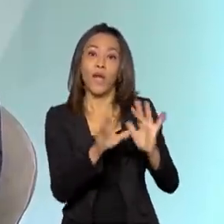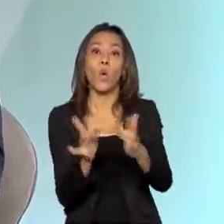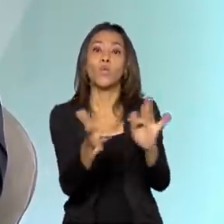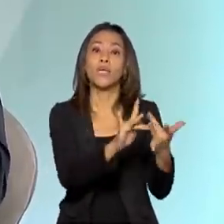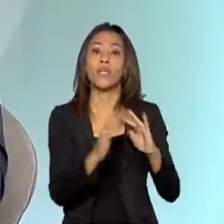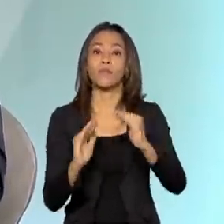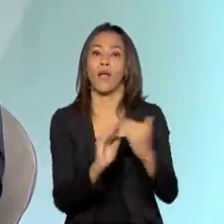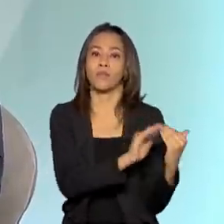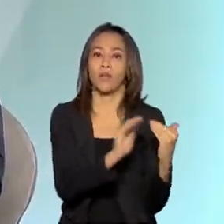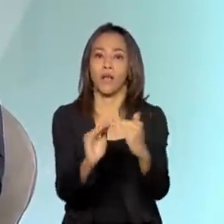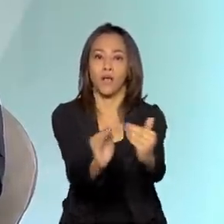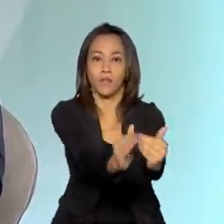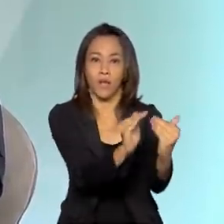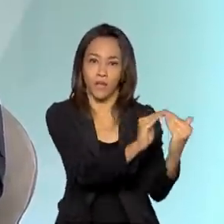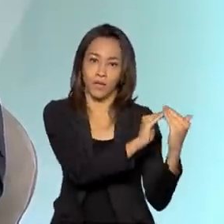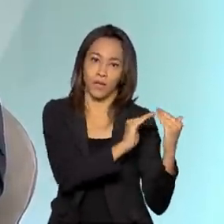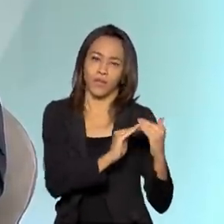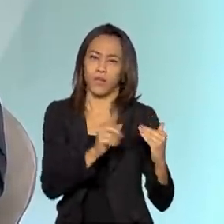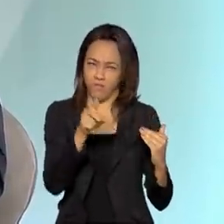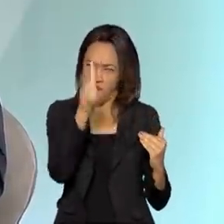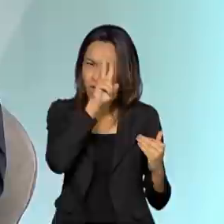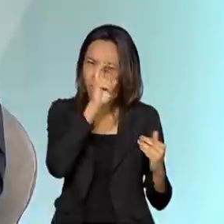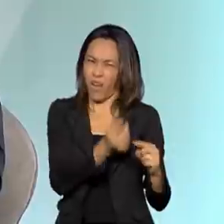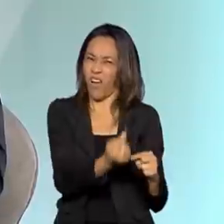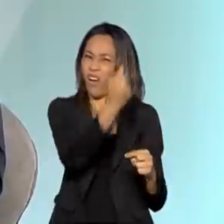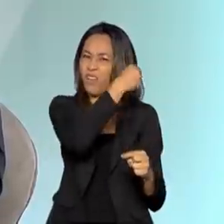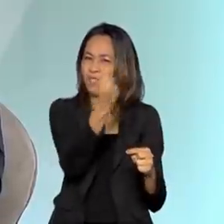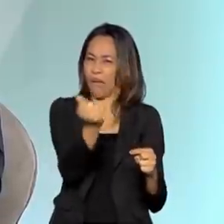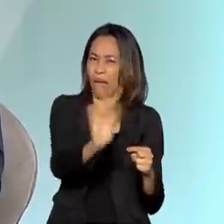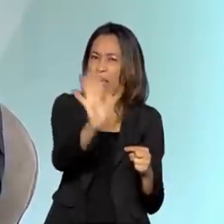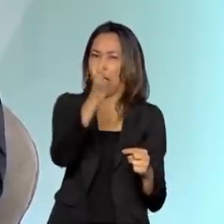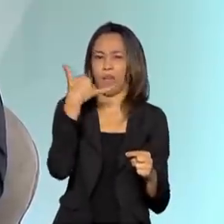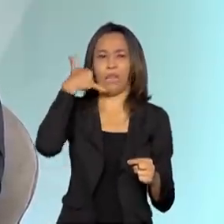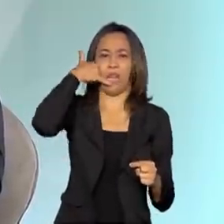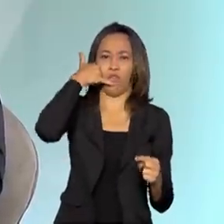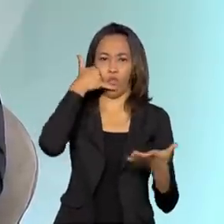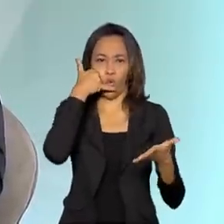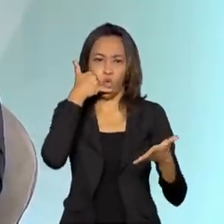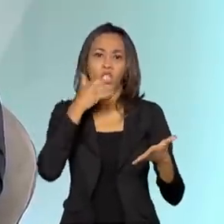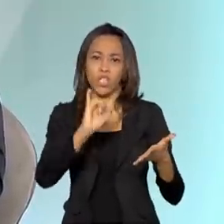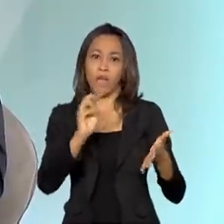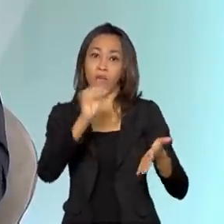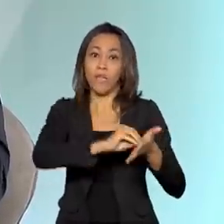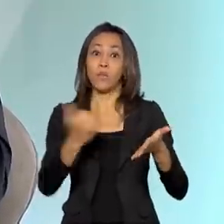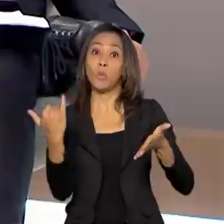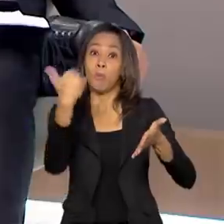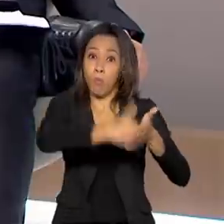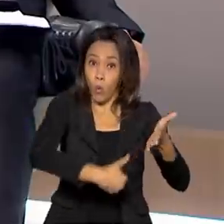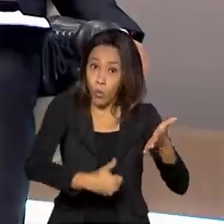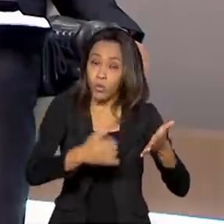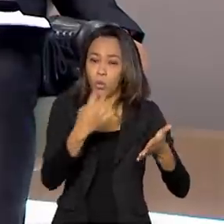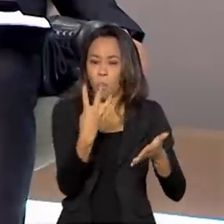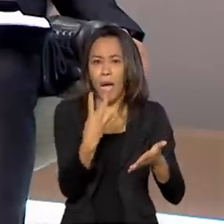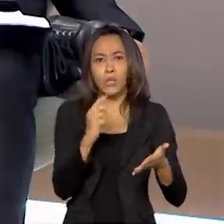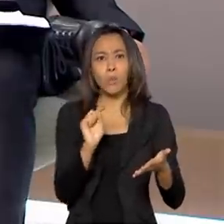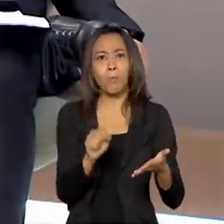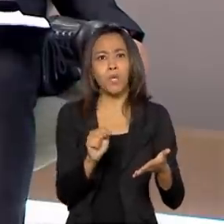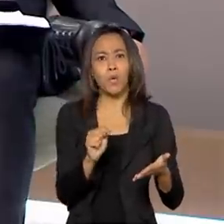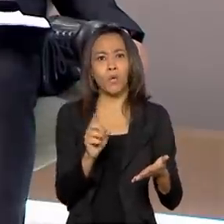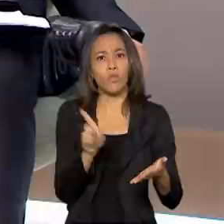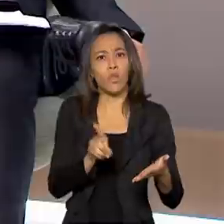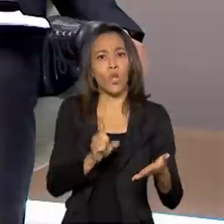Você lembra de quanto era caro uma linha telefônica que declarava no seu imposto de renda, inclusive 4 mil dólares, por exemplo.